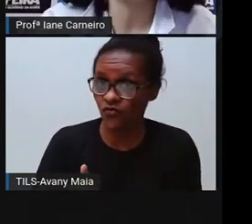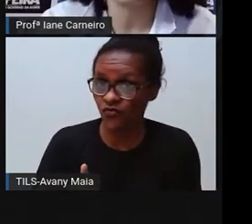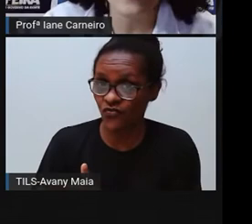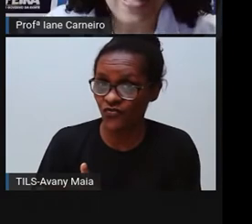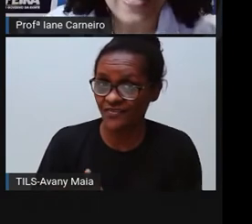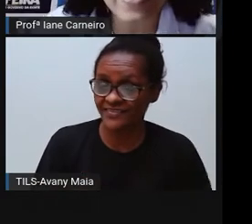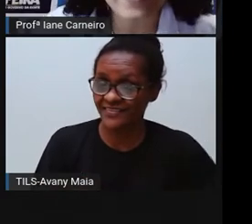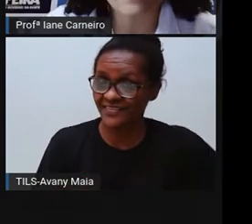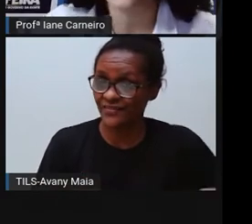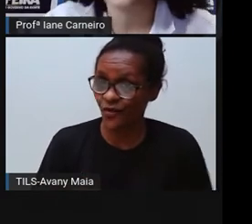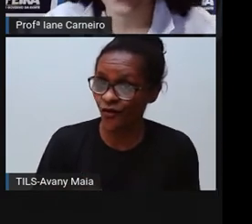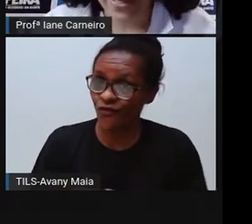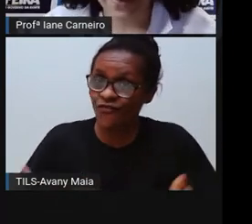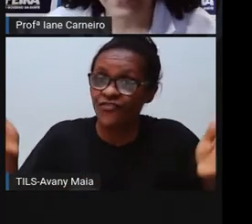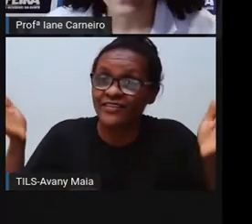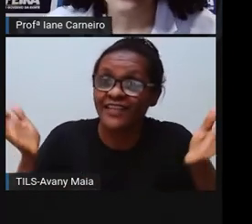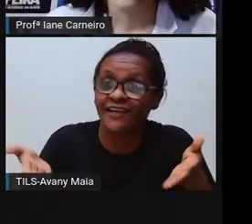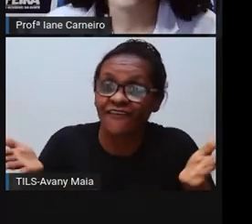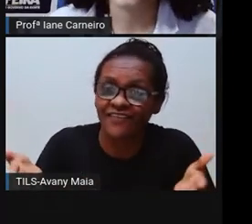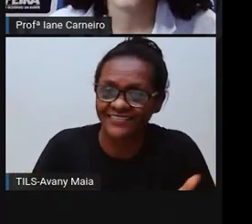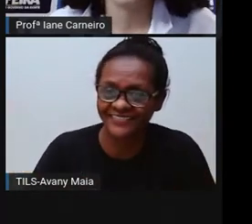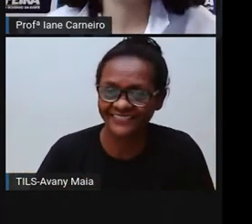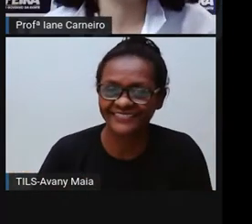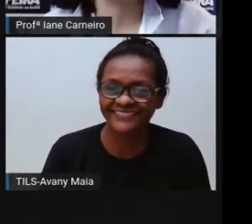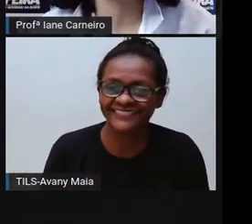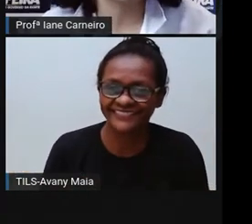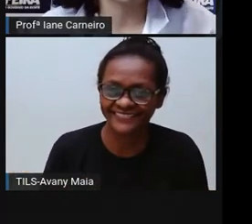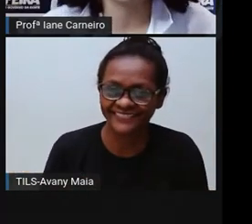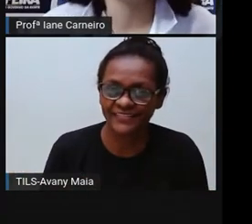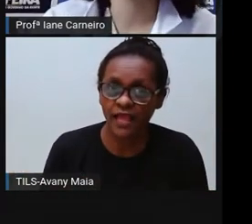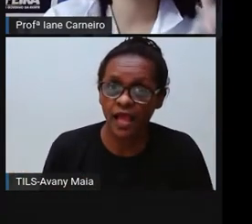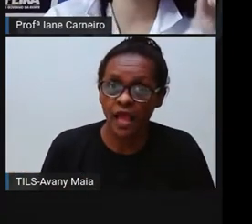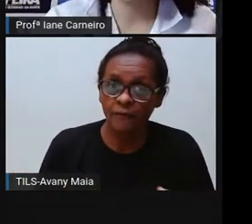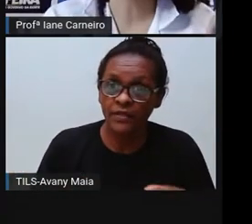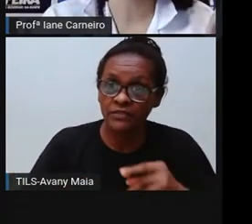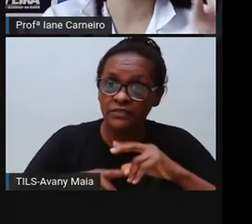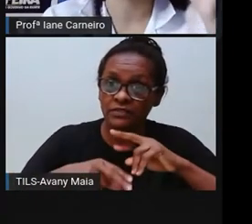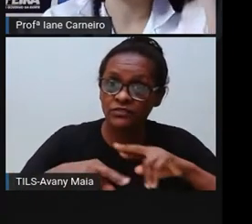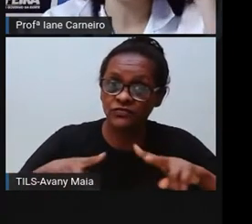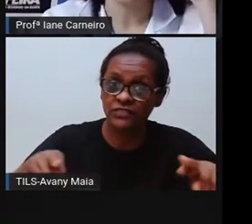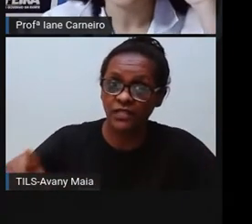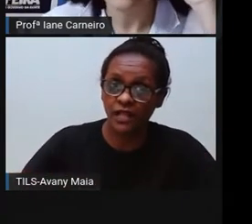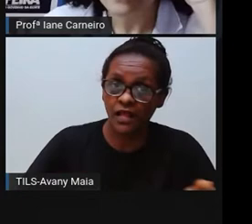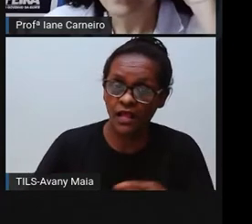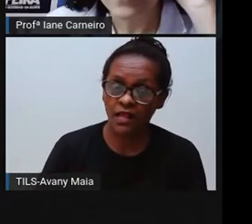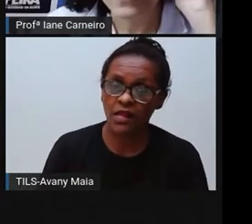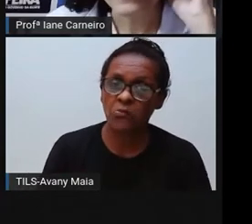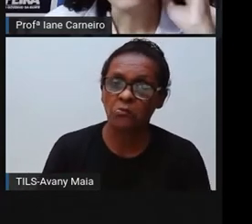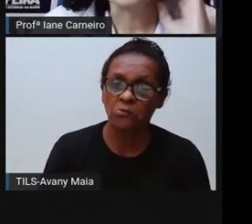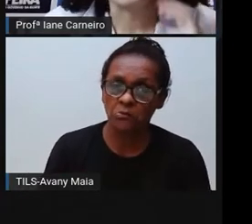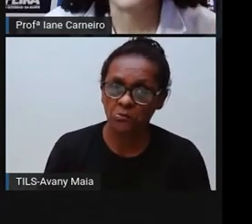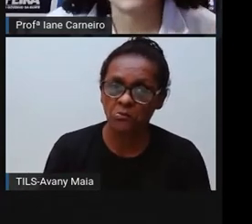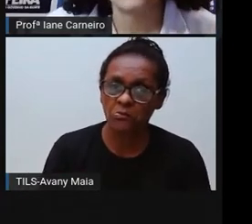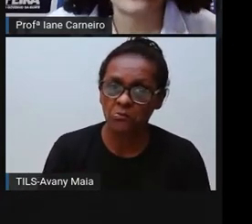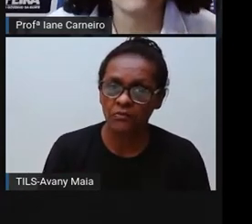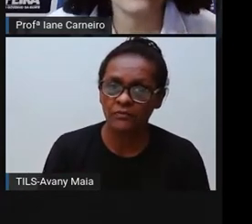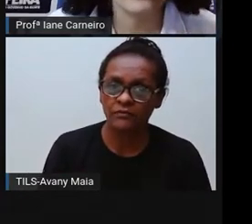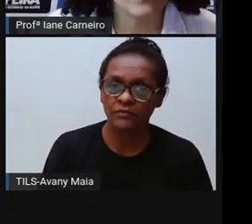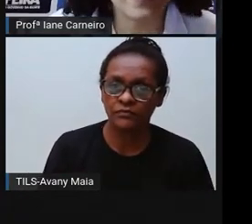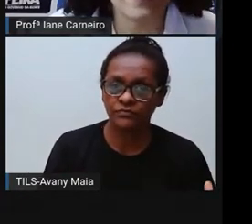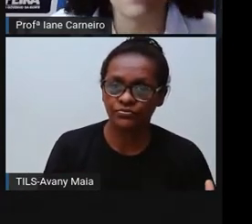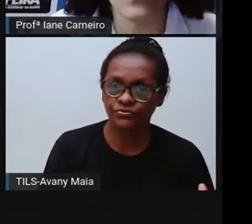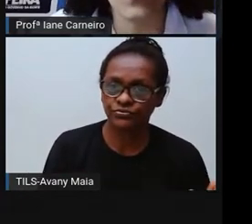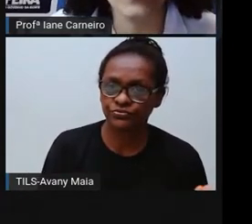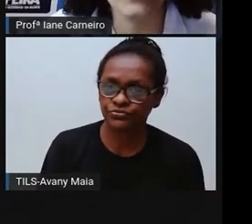brinquedos atuais, né? Pra gente ver. Quais serão os brinquedos atuais? Eu só trouxe alguns, tá bom? Então, tem aqui o carrinho de